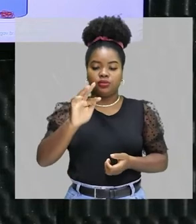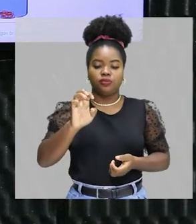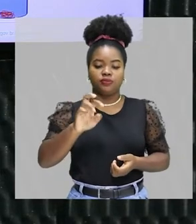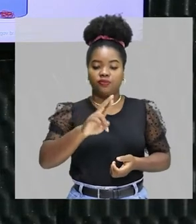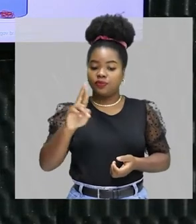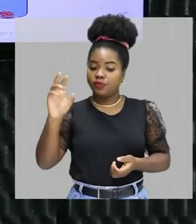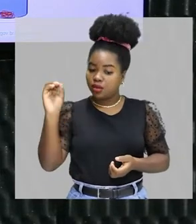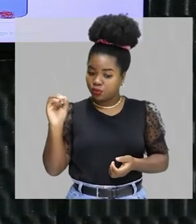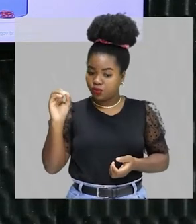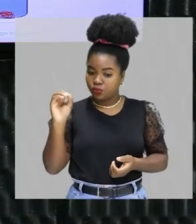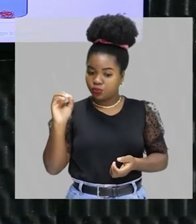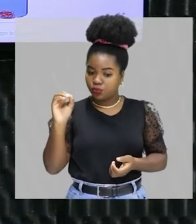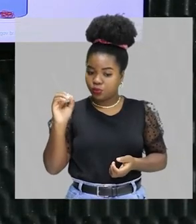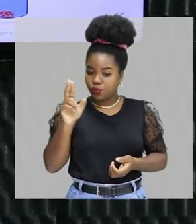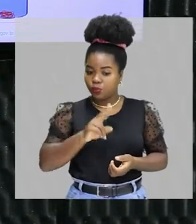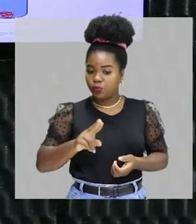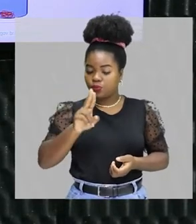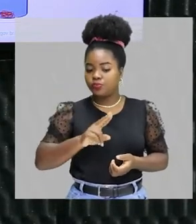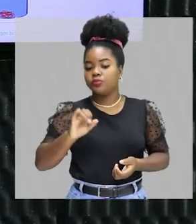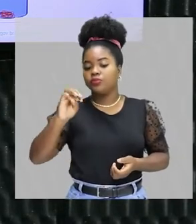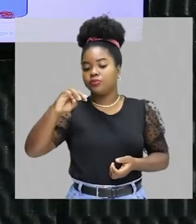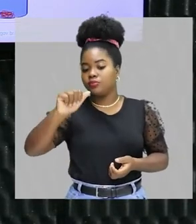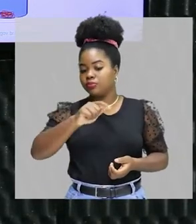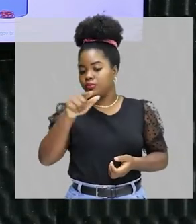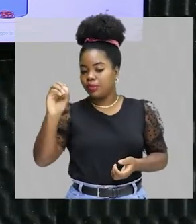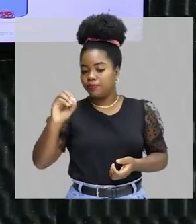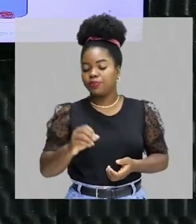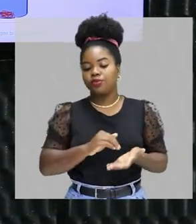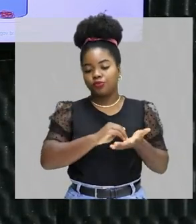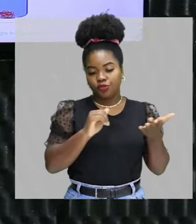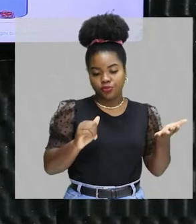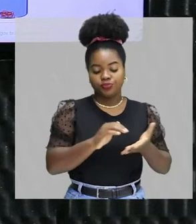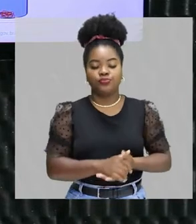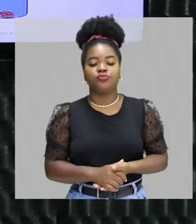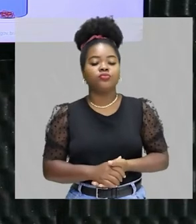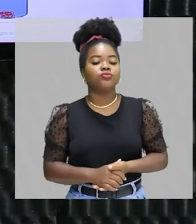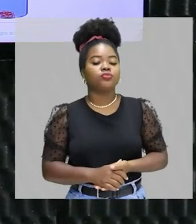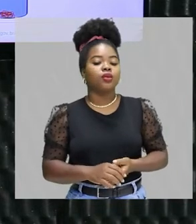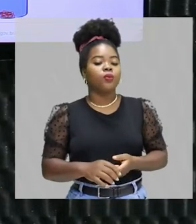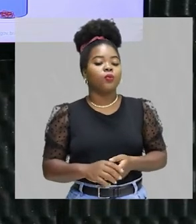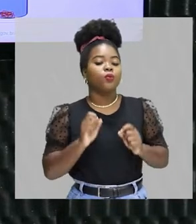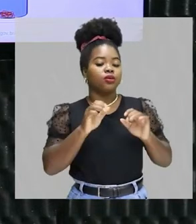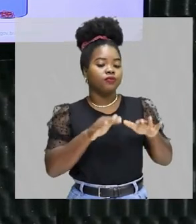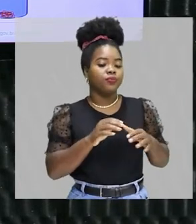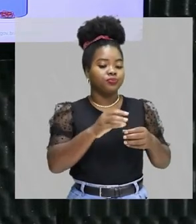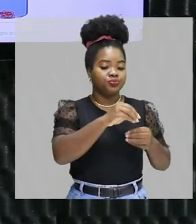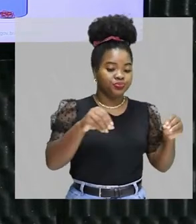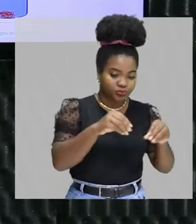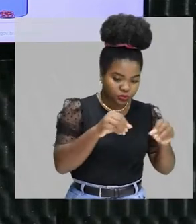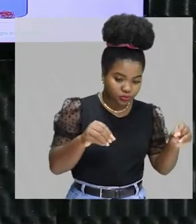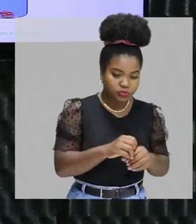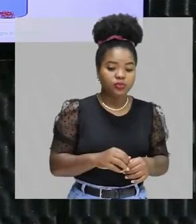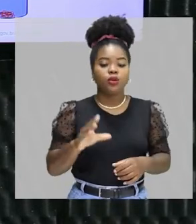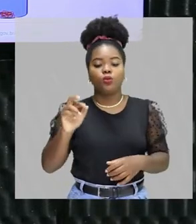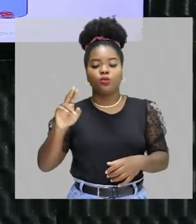a limalha de ferro. Então, utilizando um imã, a gente conseguiu retirar. O que sobrou? Areia, cloreto de